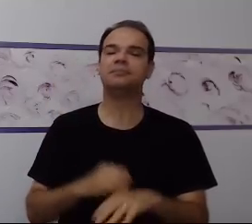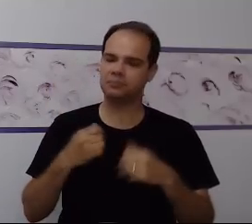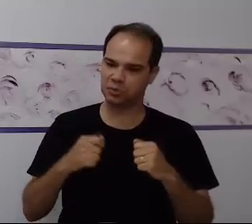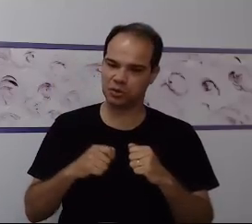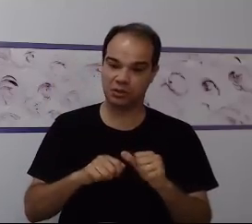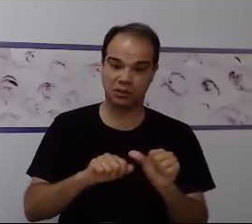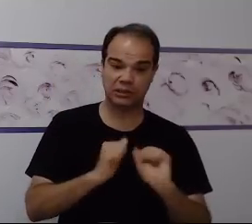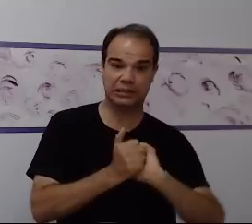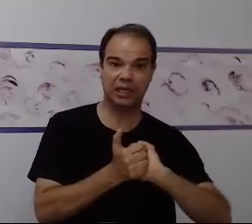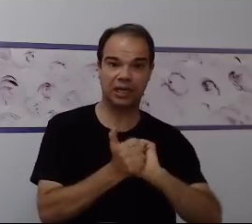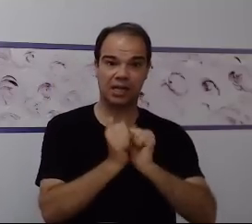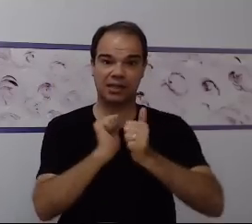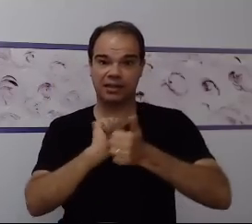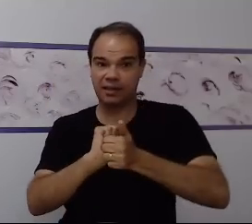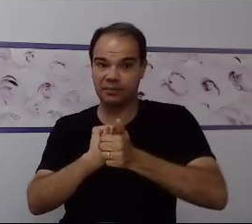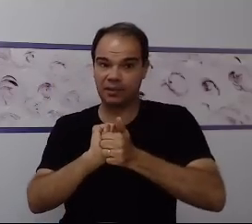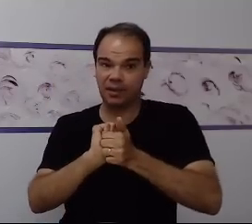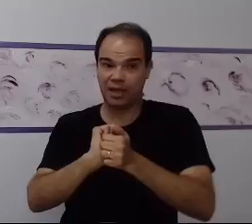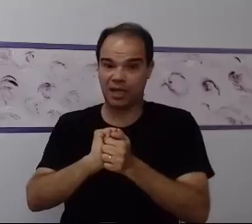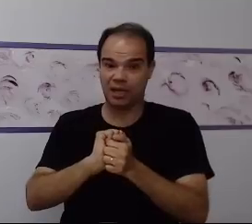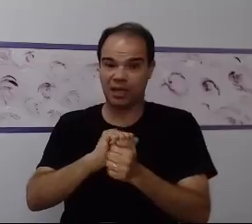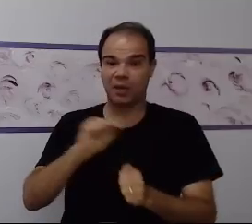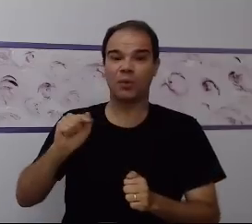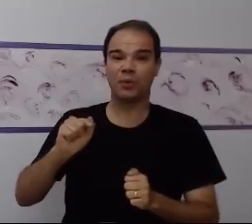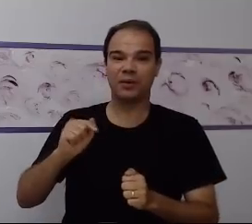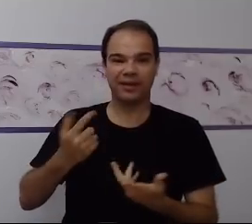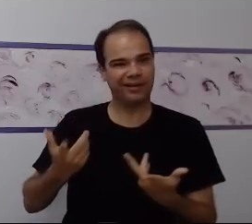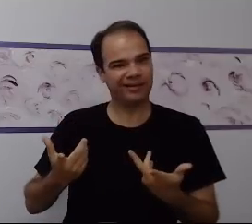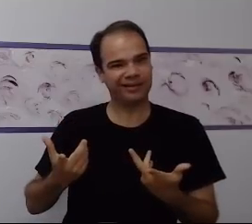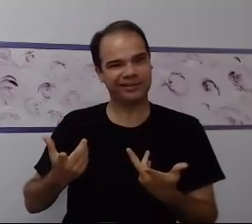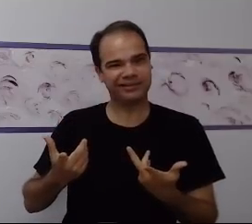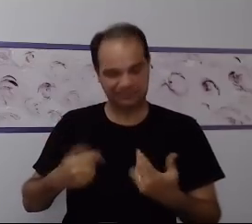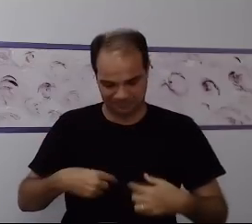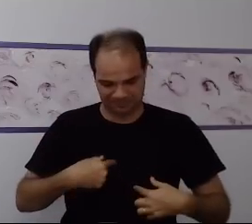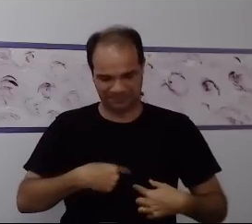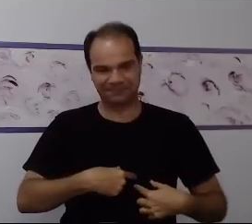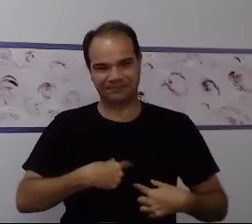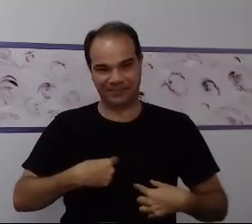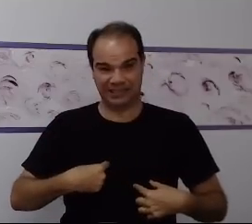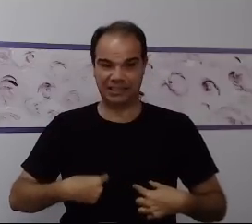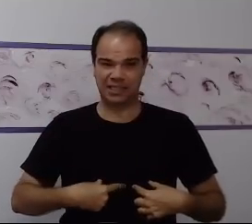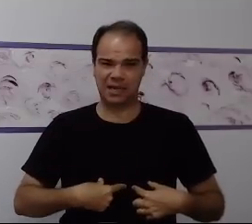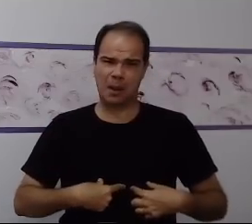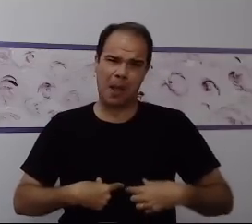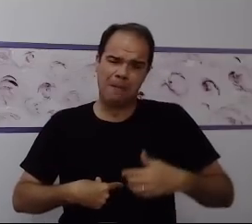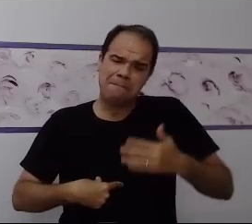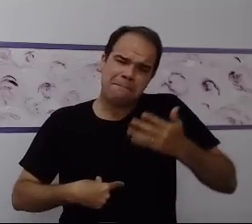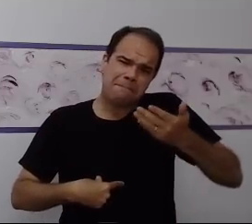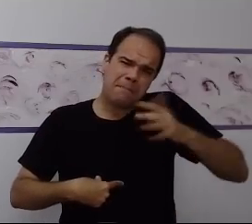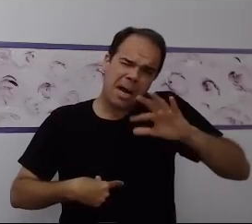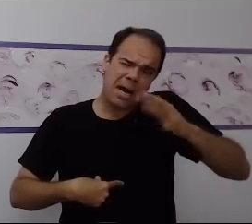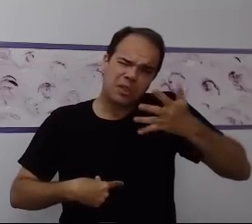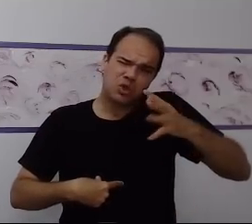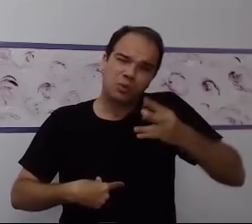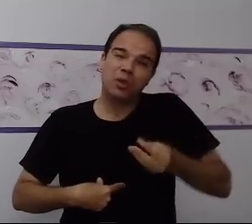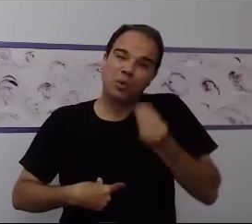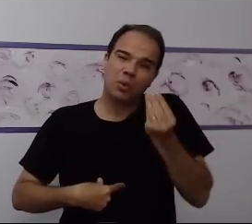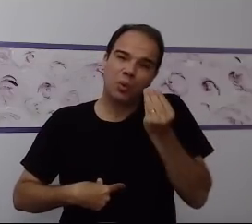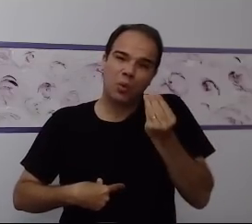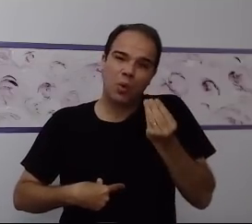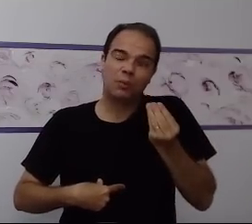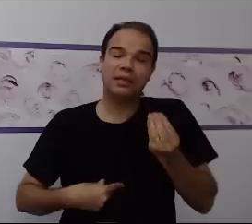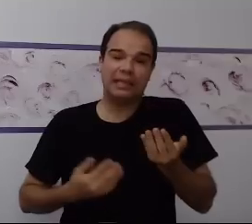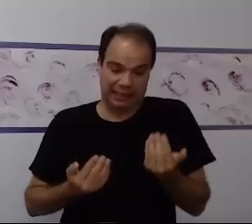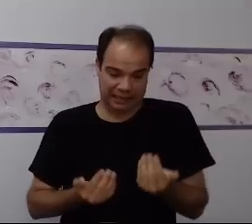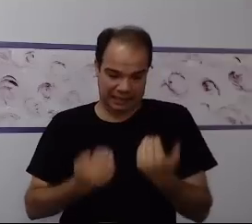Então, por exemplo, ali a gente colocou uma reprodução, tentando reproduzir como seria esse